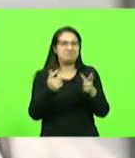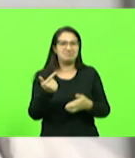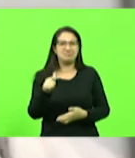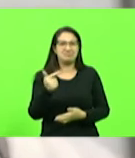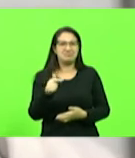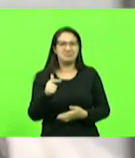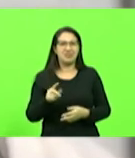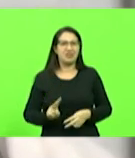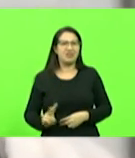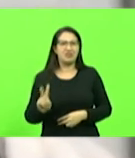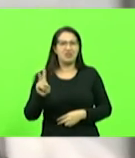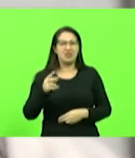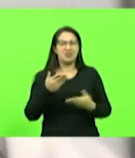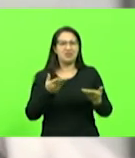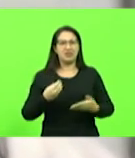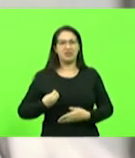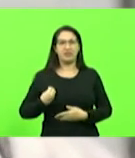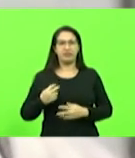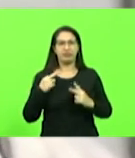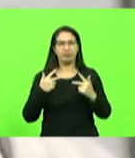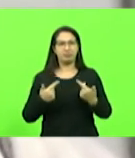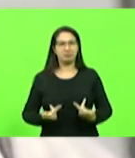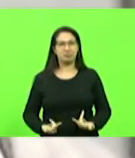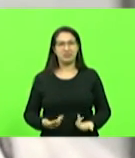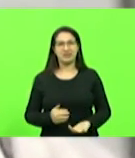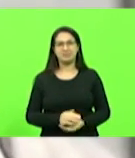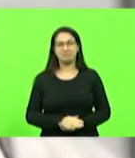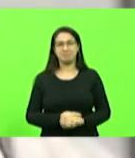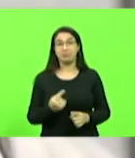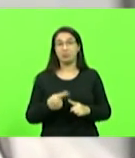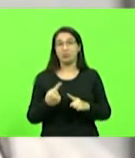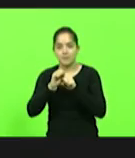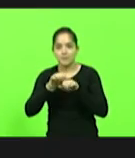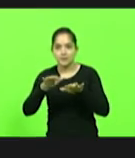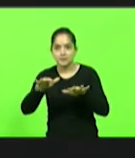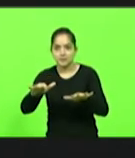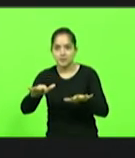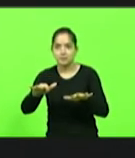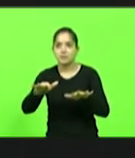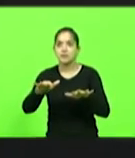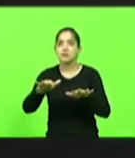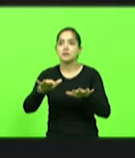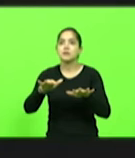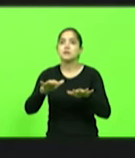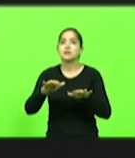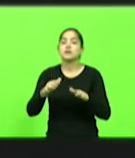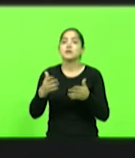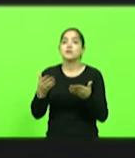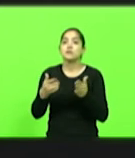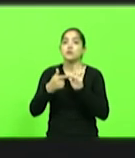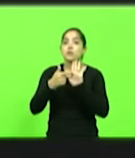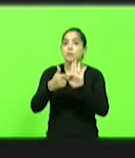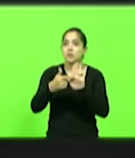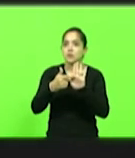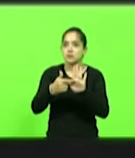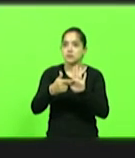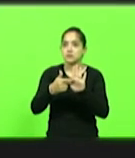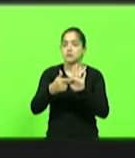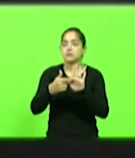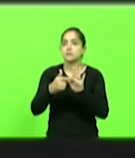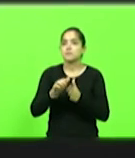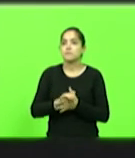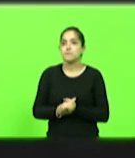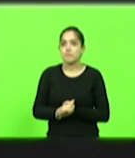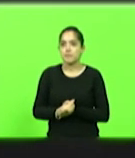de valorização à vida humana, em detrimento dos interesses do capital. Solange Bueno, coordenadora-geral dos usuários do SUAS do